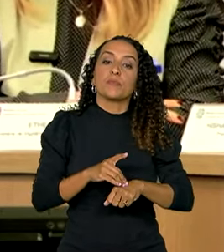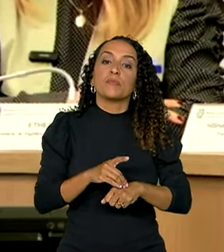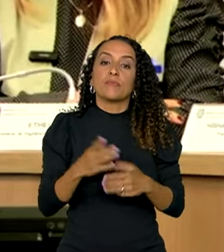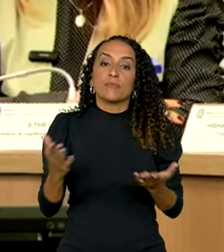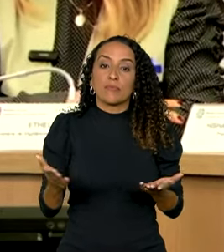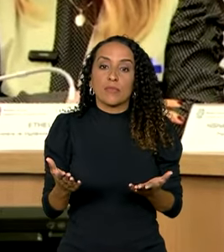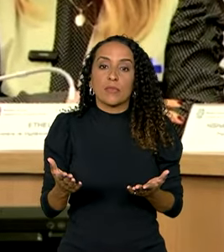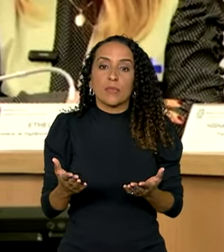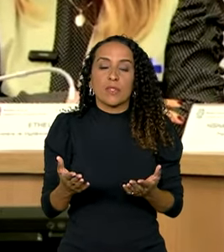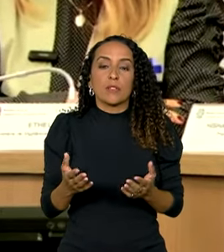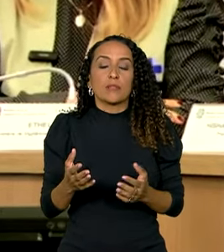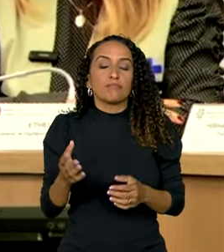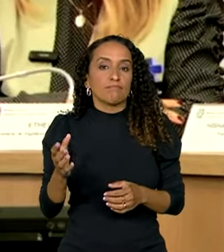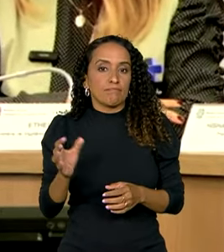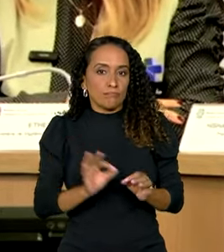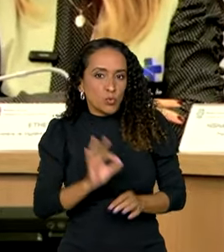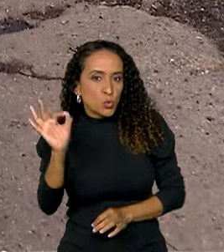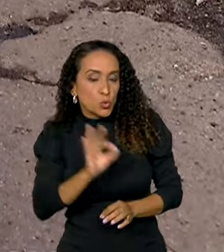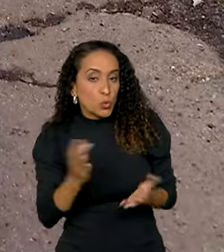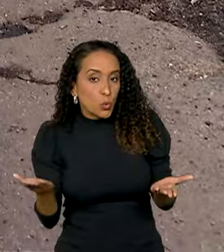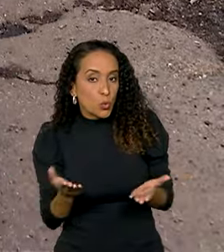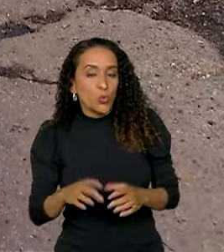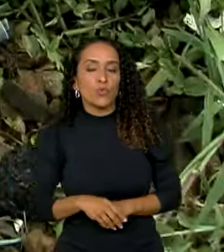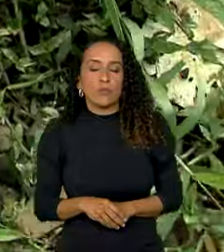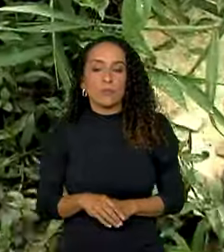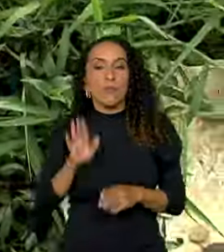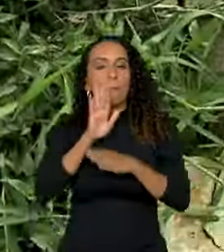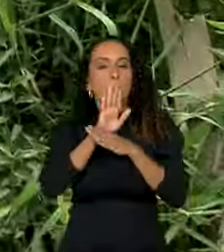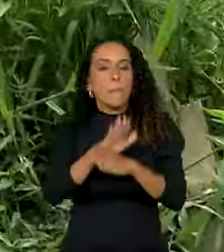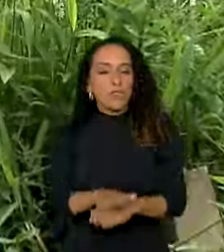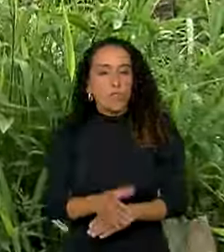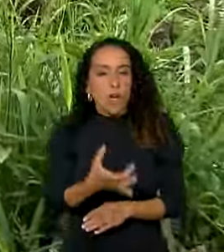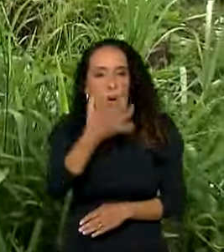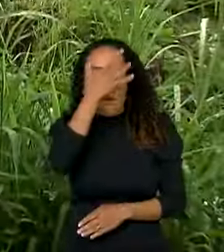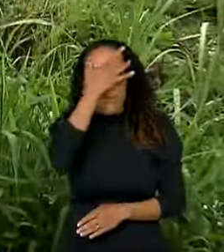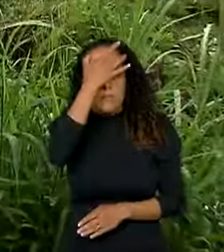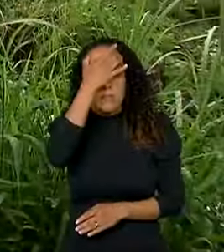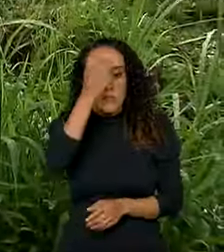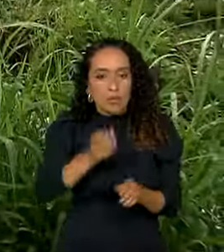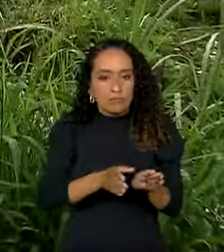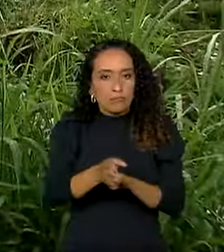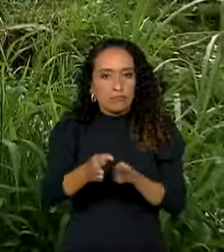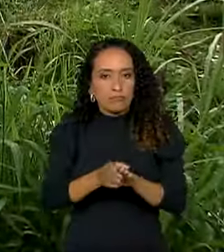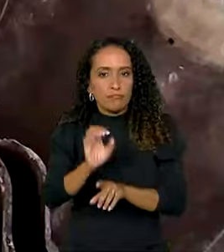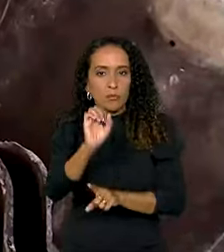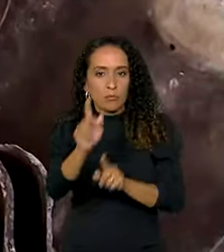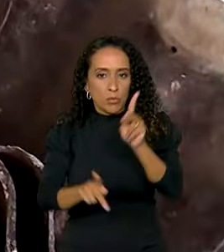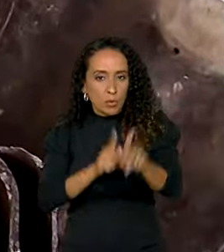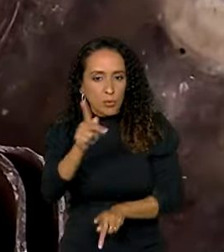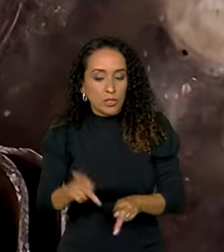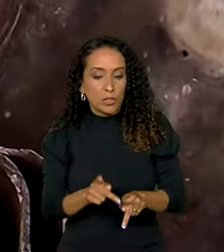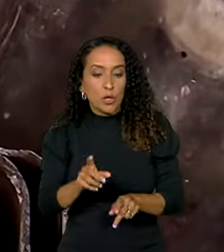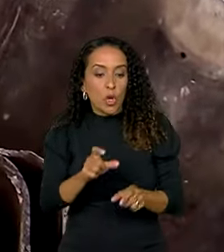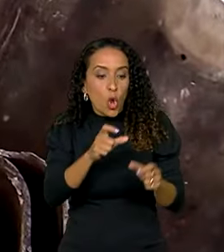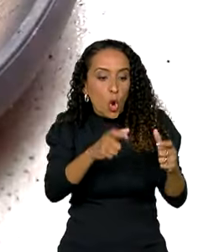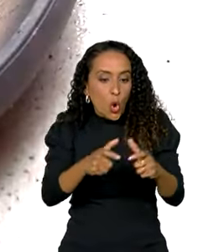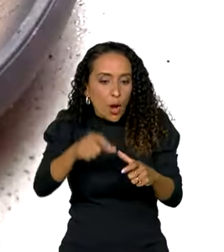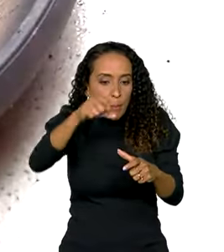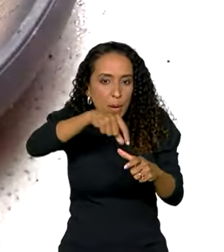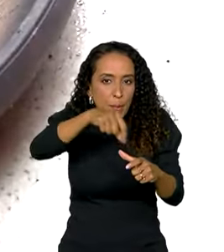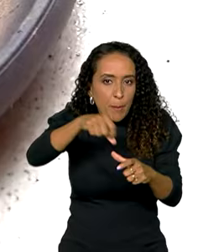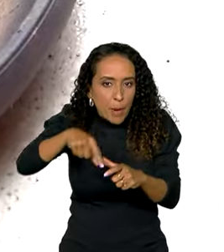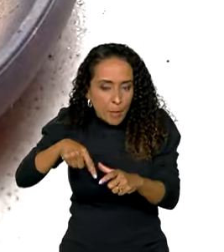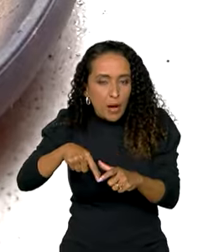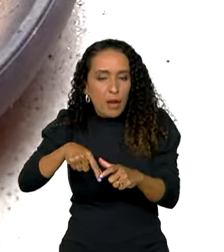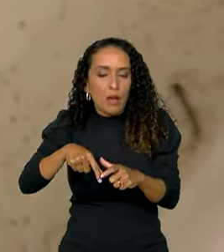proporção que nós temos hoje. Para ajudar a conscientizar a população sobre os focos do mosquito responsável pela infecção,